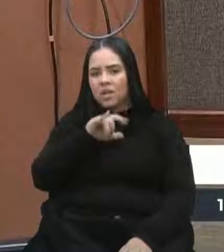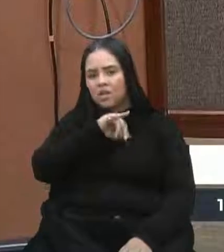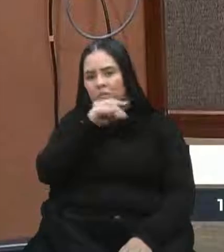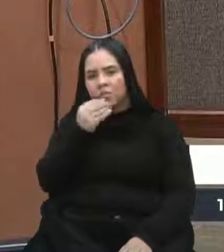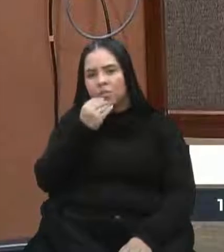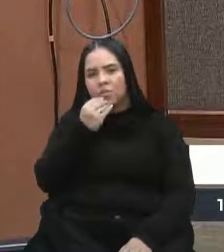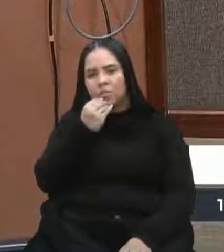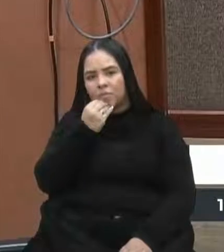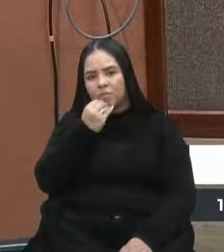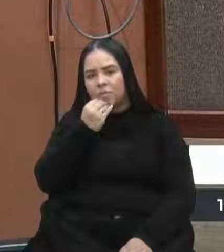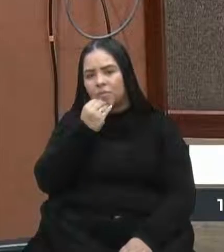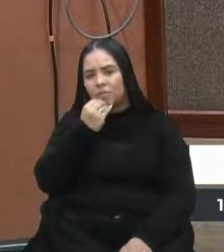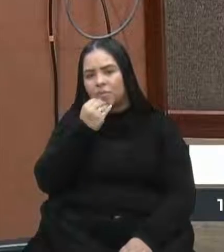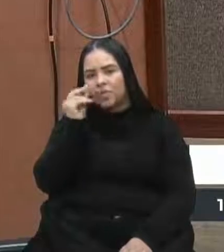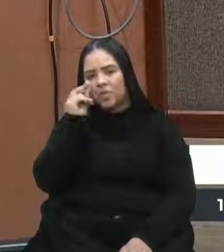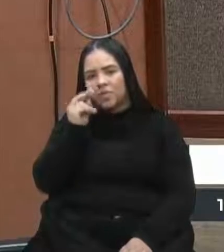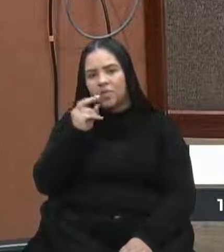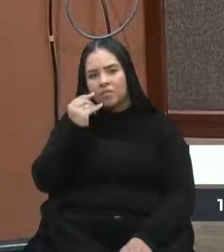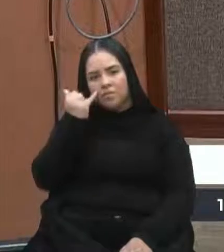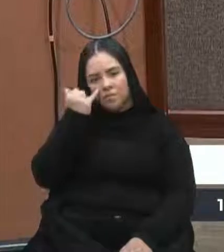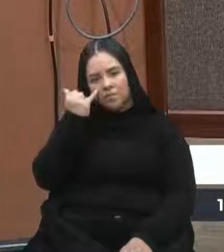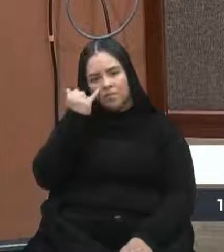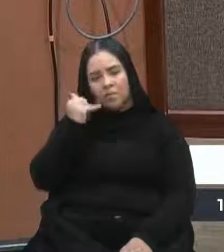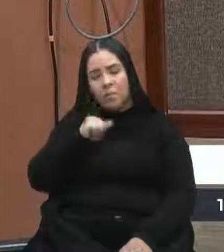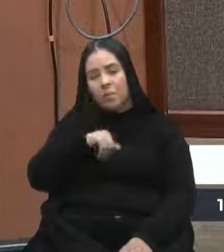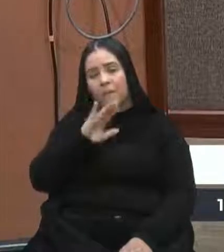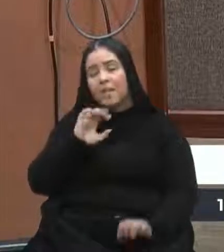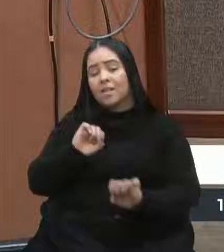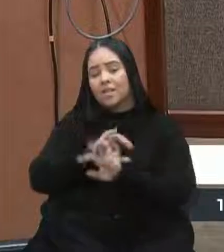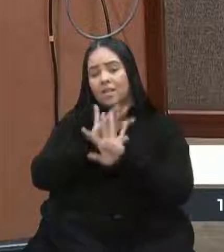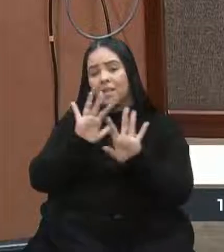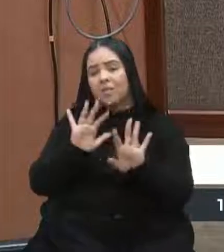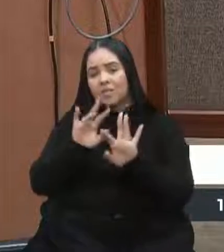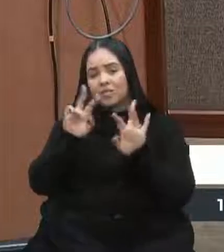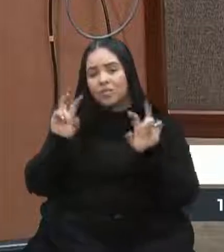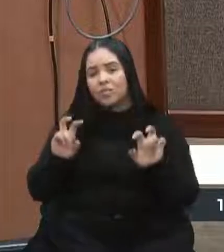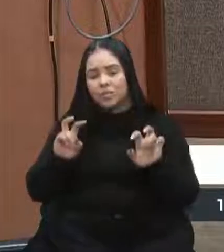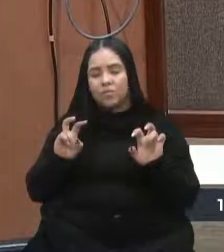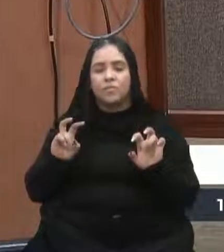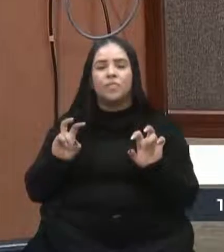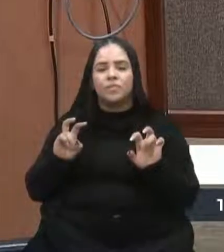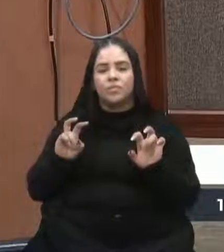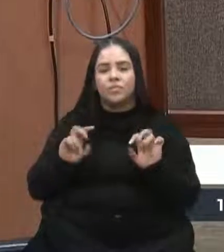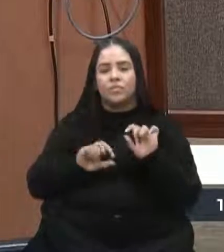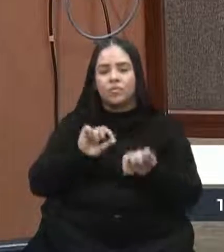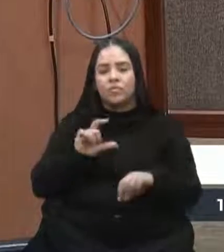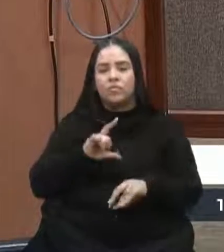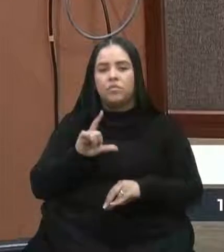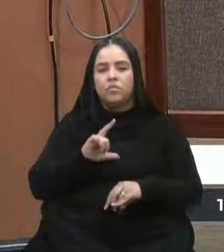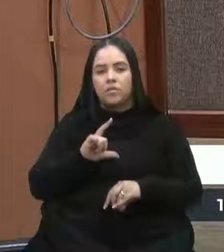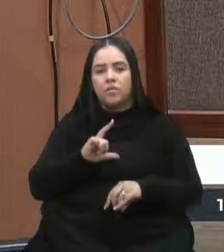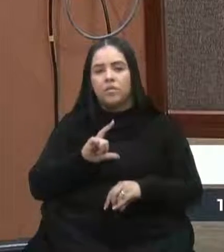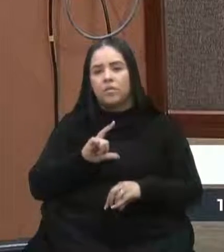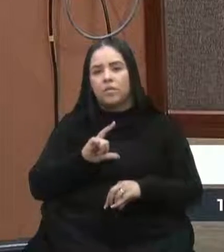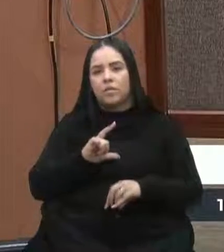ver a informação mais clara ainda sobre o termo de cooperação que foi